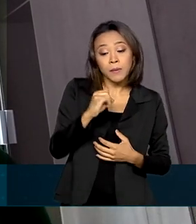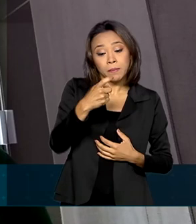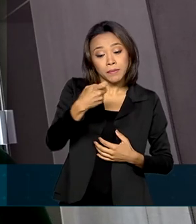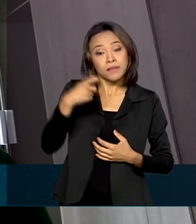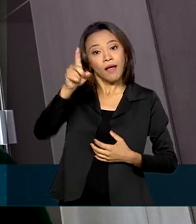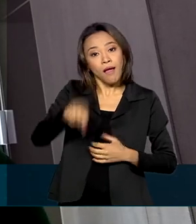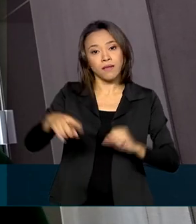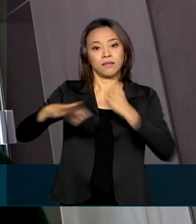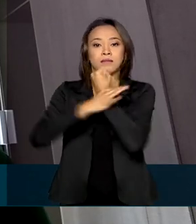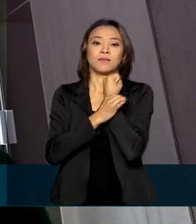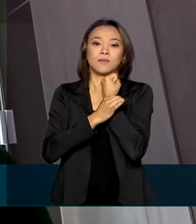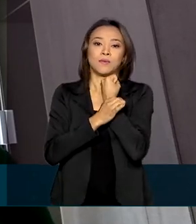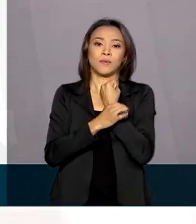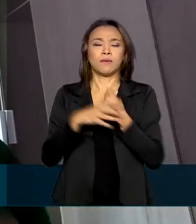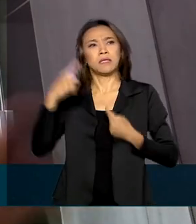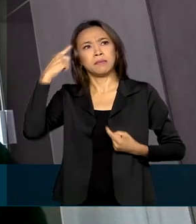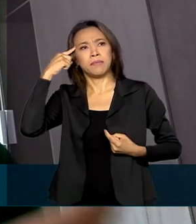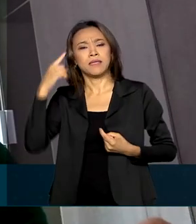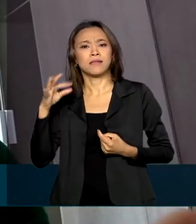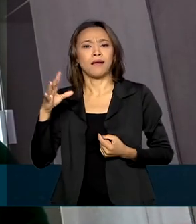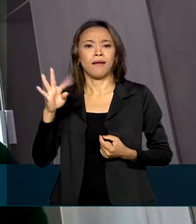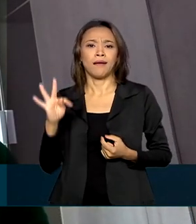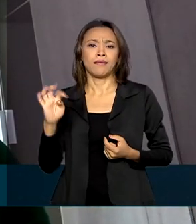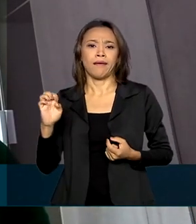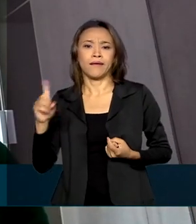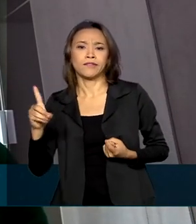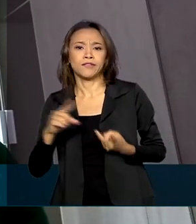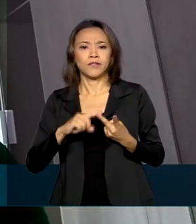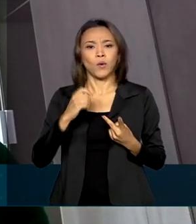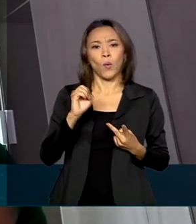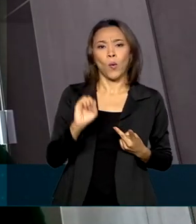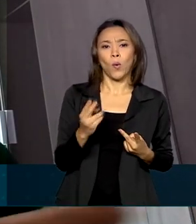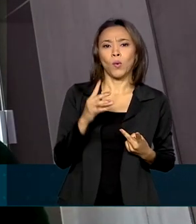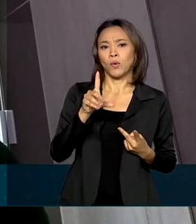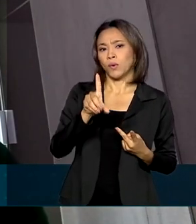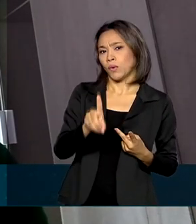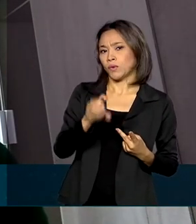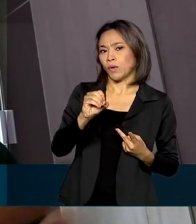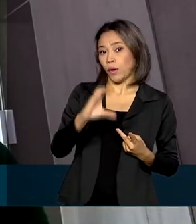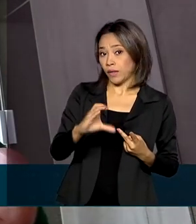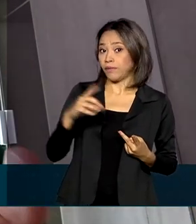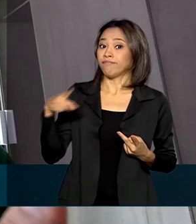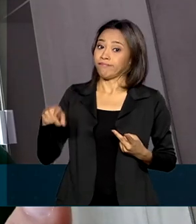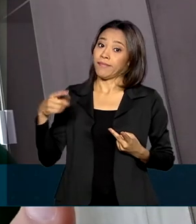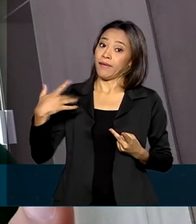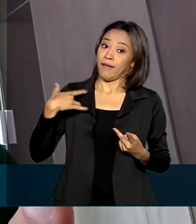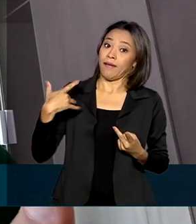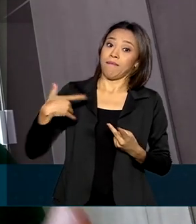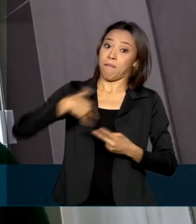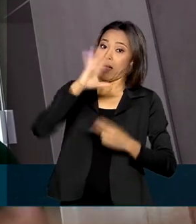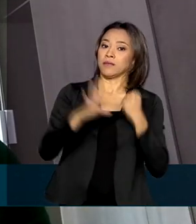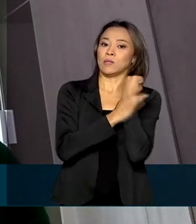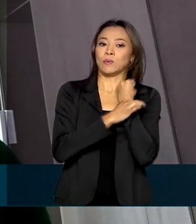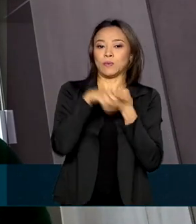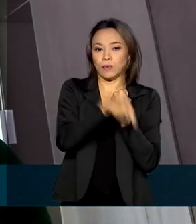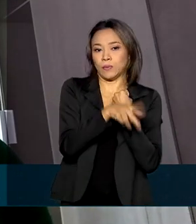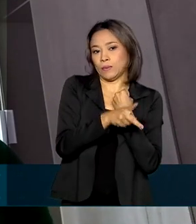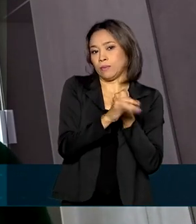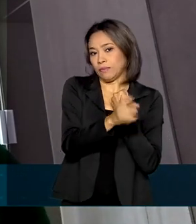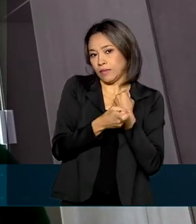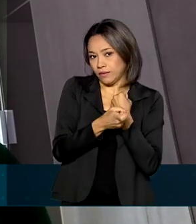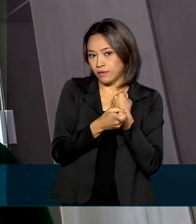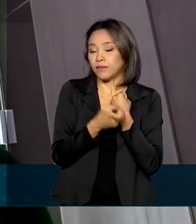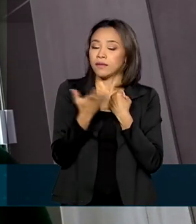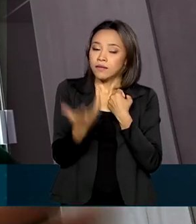quando a gente pensa em termos de TED, DOC, boleto. Toda e qualquer transação vai precisar ter uma autenticação para você iniciar uma transação. Então, no